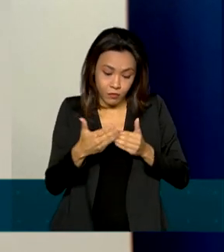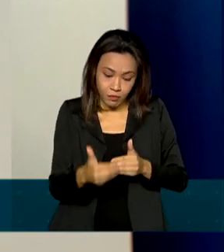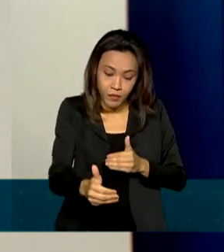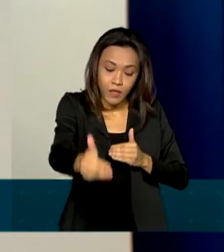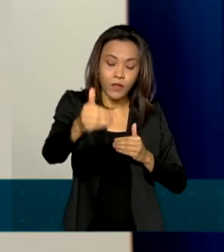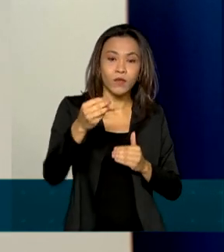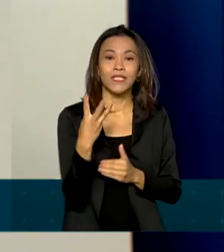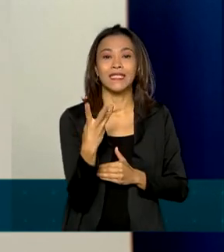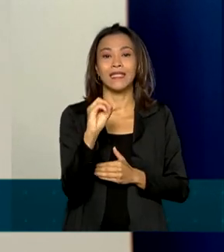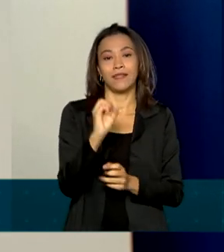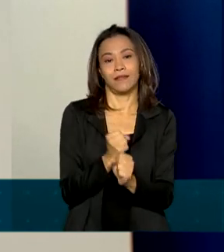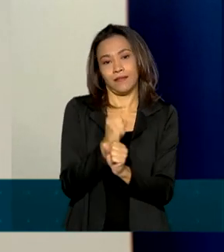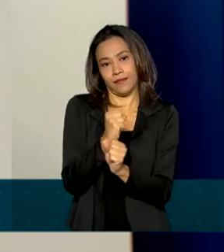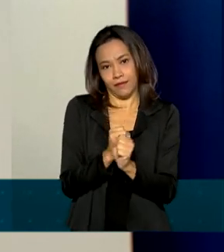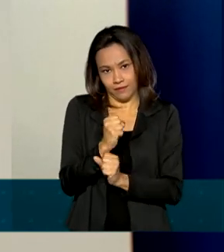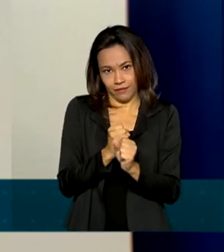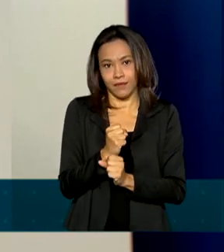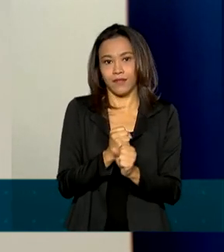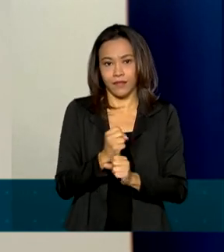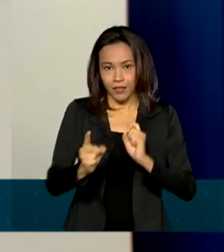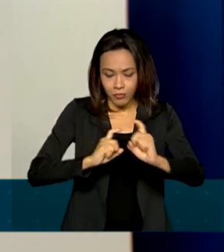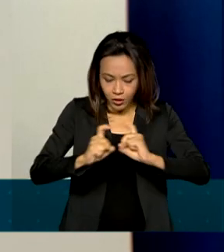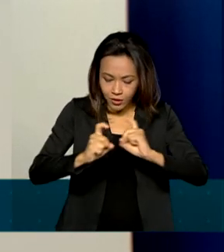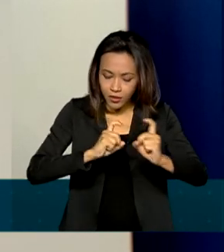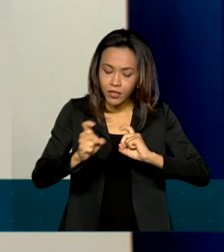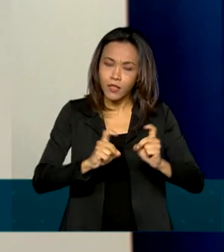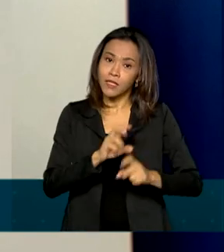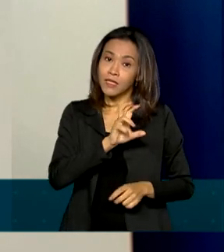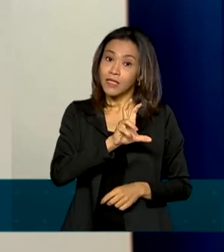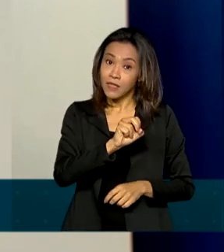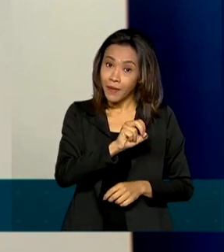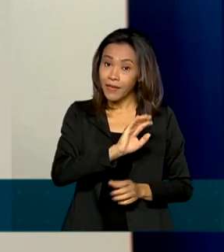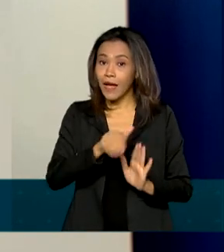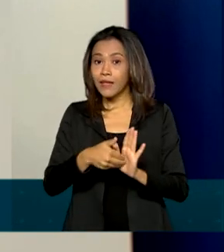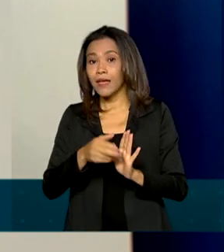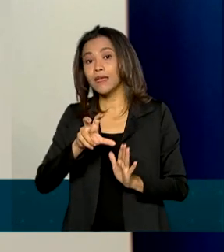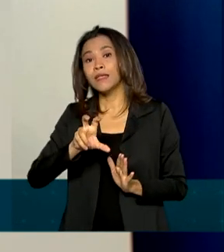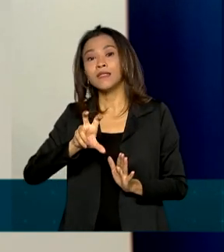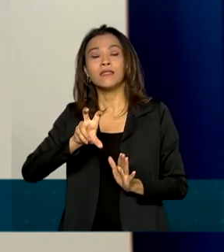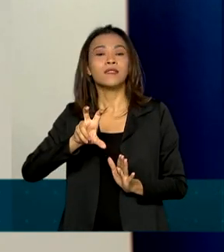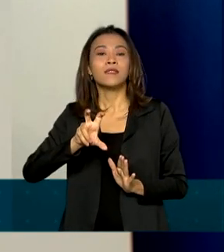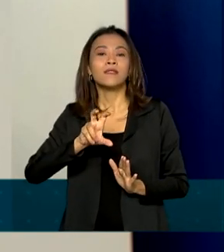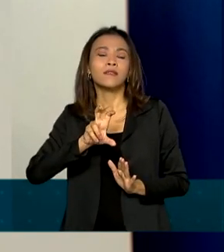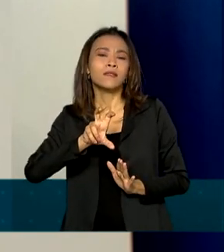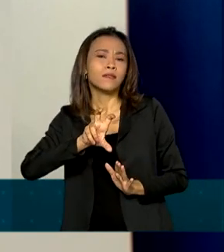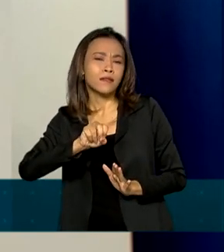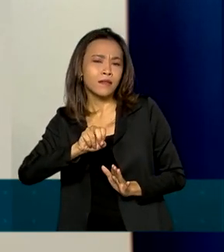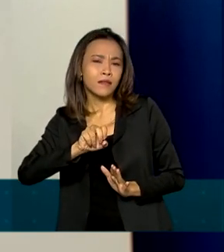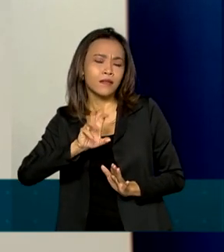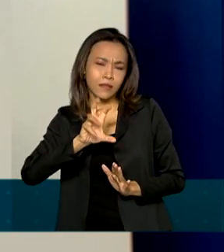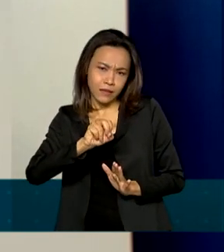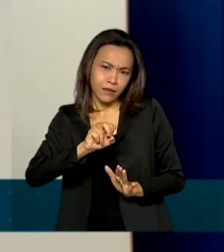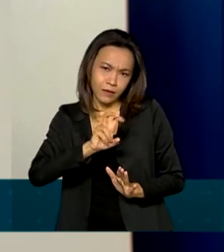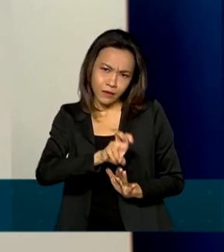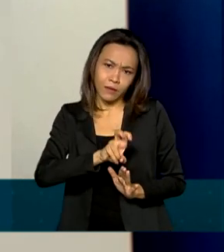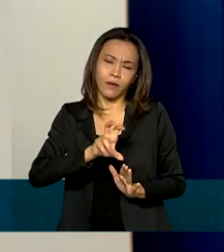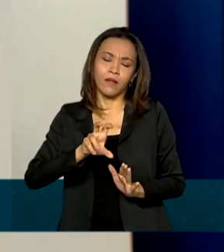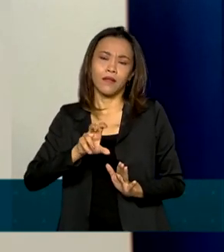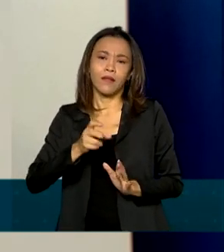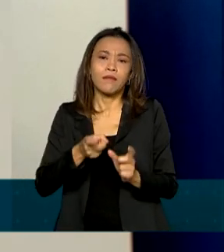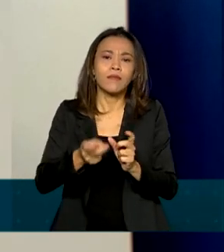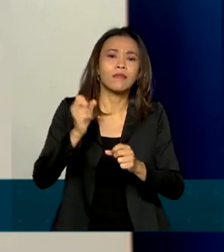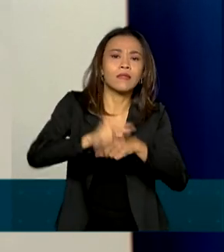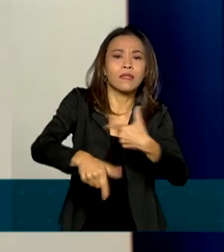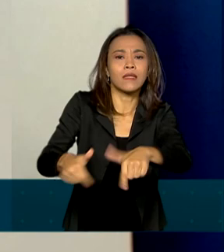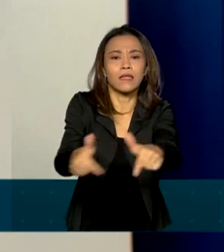anos, com a geração de 50 a 50 mil empregos. Então, a grande vantagem da